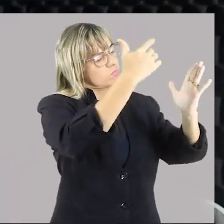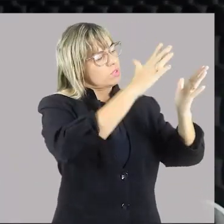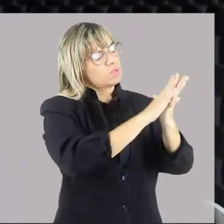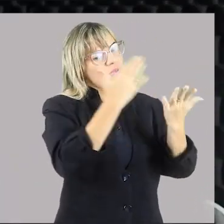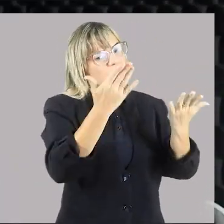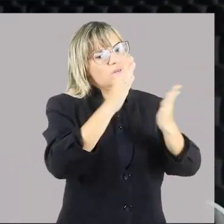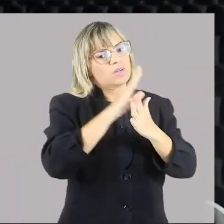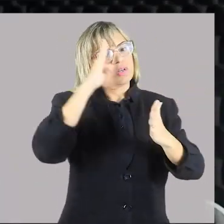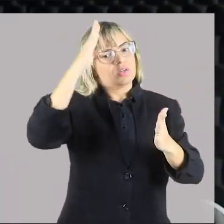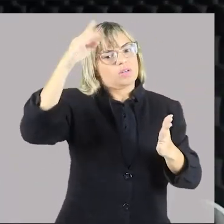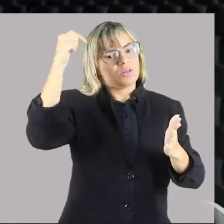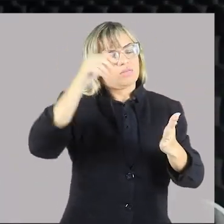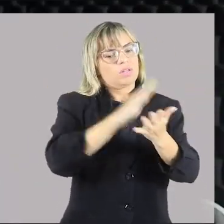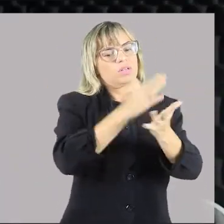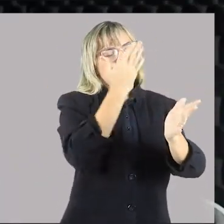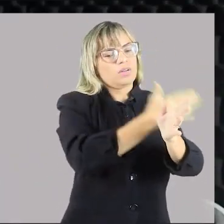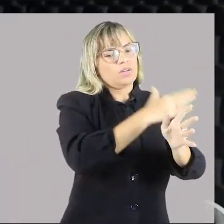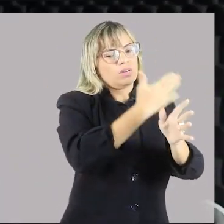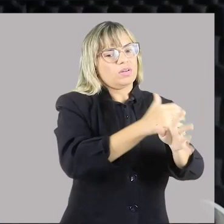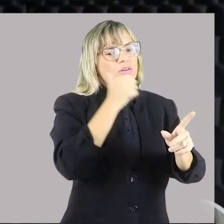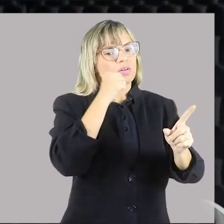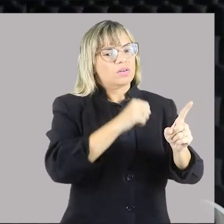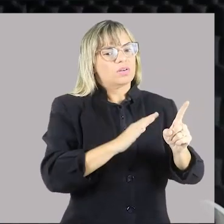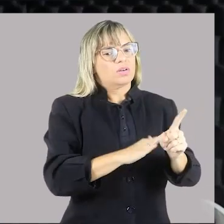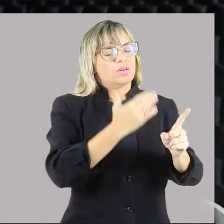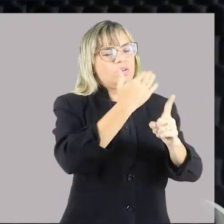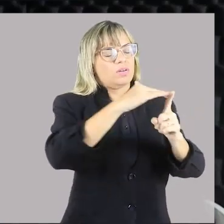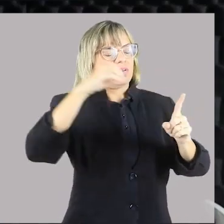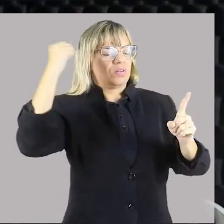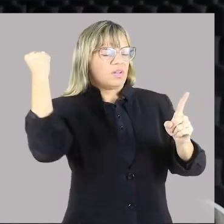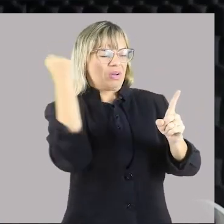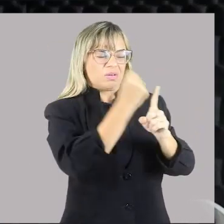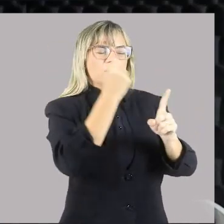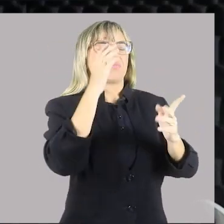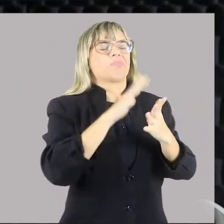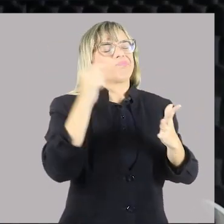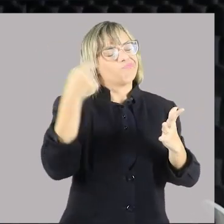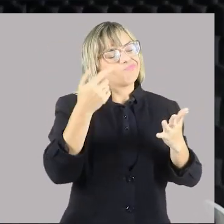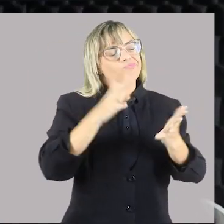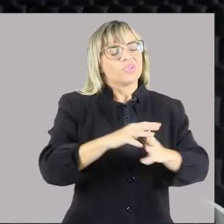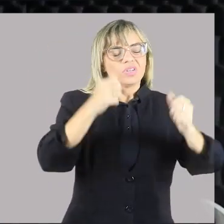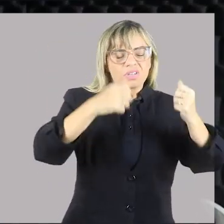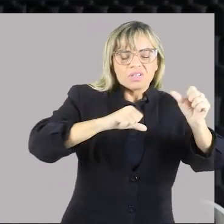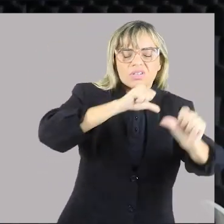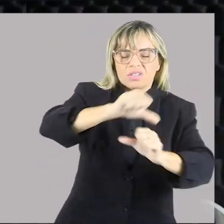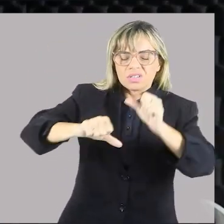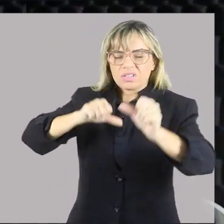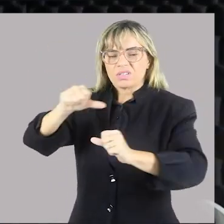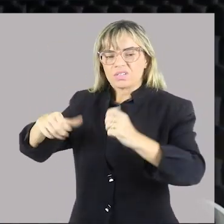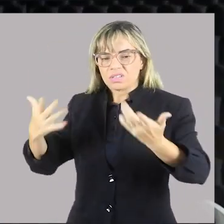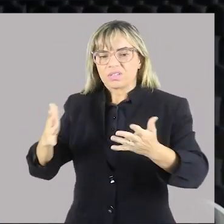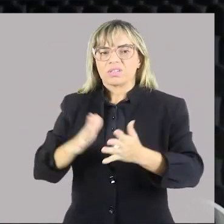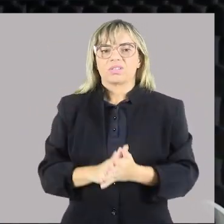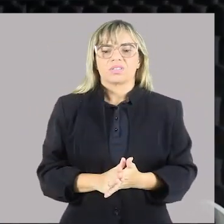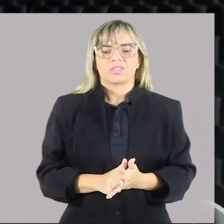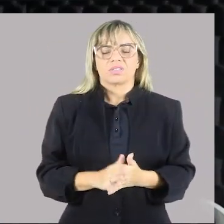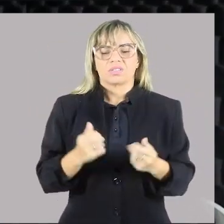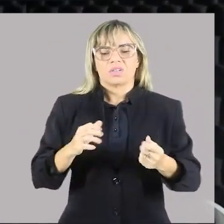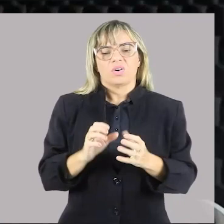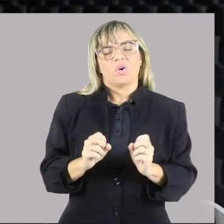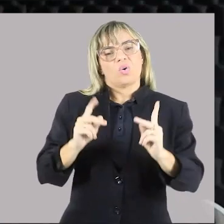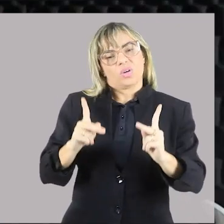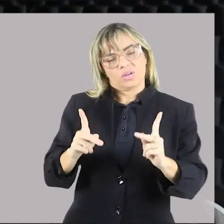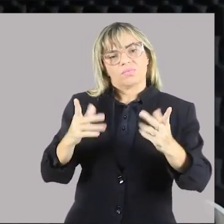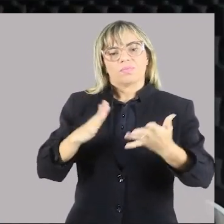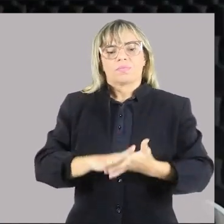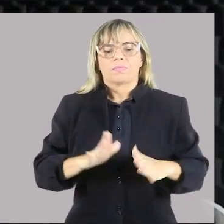feminicídio, né, nós temos que mudar esse cenário. Há essa necessidade de mudar esse cenário, ok? E muitas das